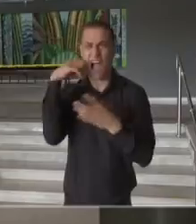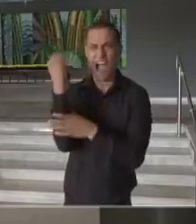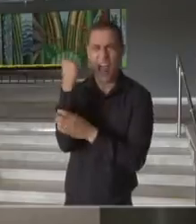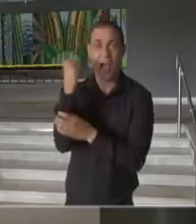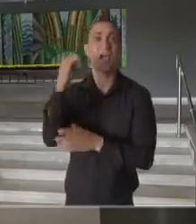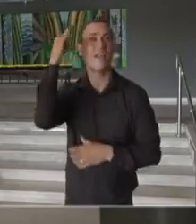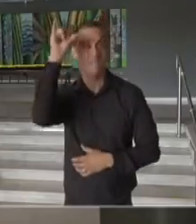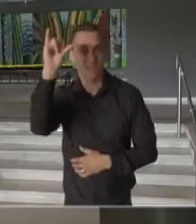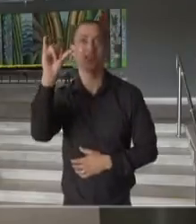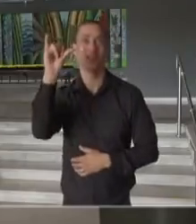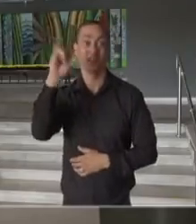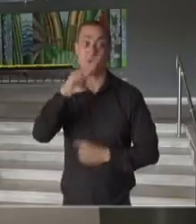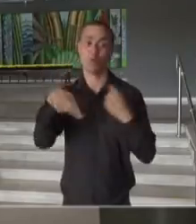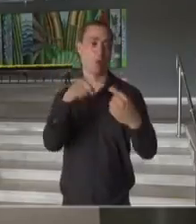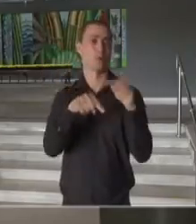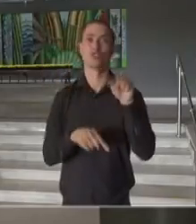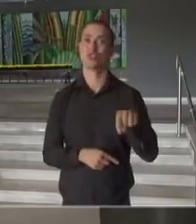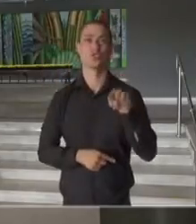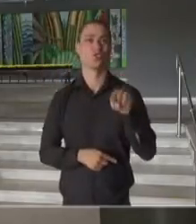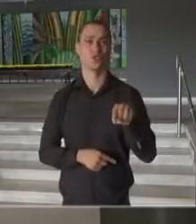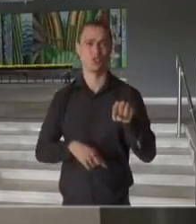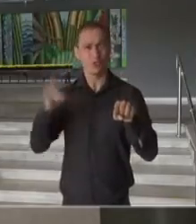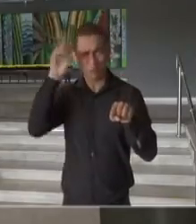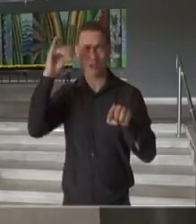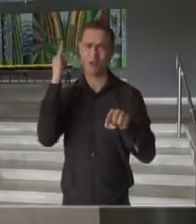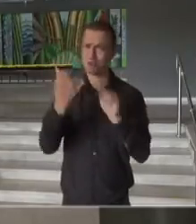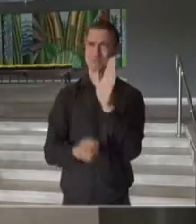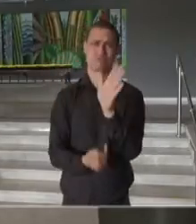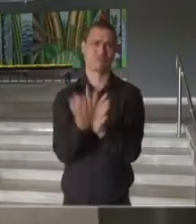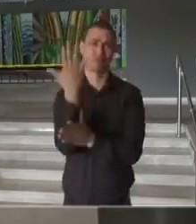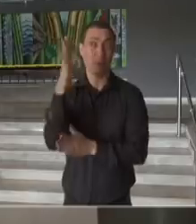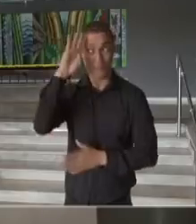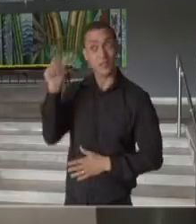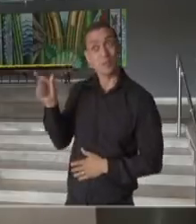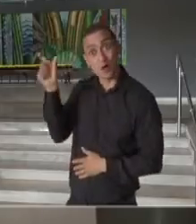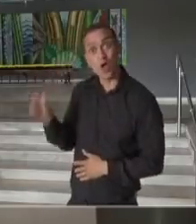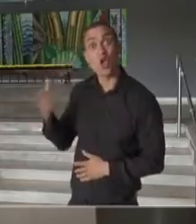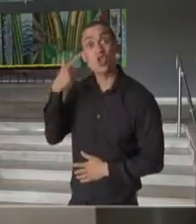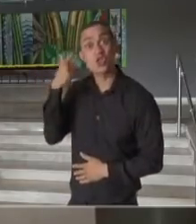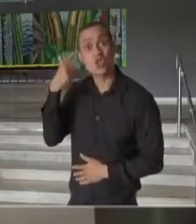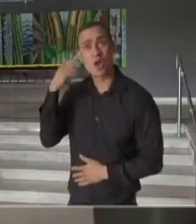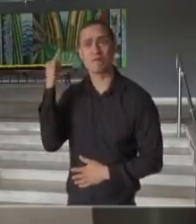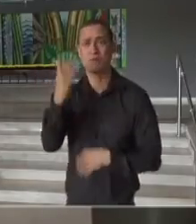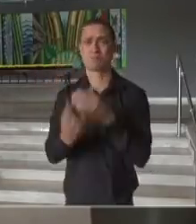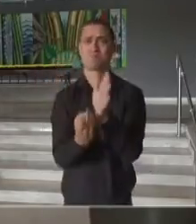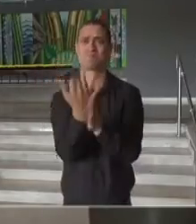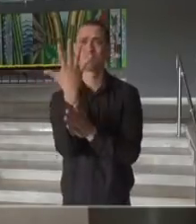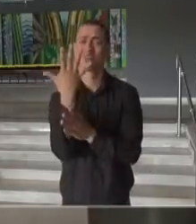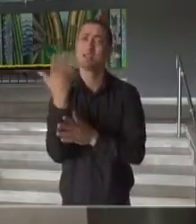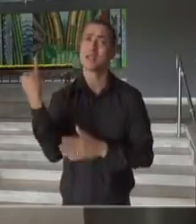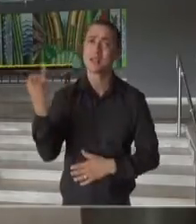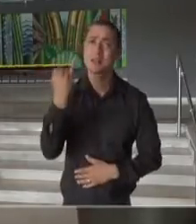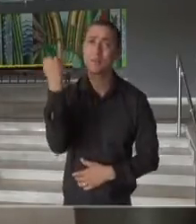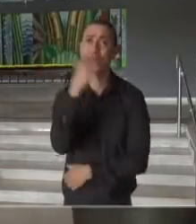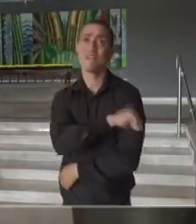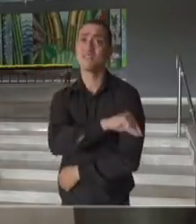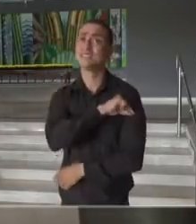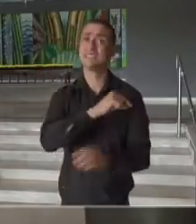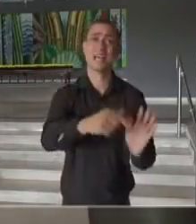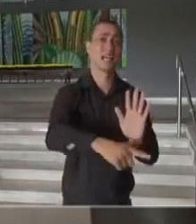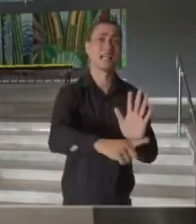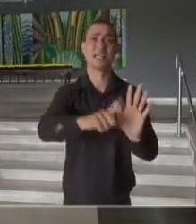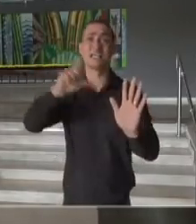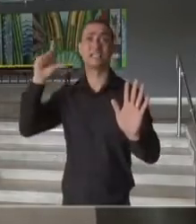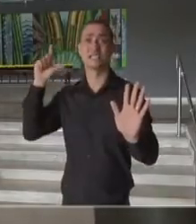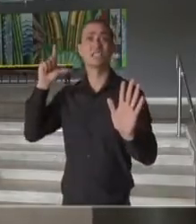objetivo que nós sempre lutamos, especialmente o governador João Dória, para que tivéssemos a vacina quanto antes para